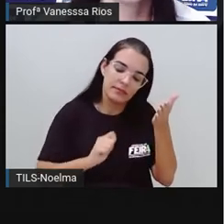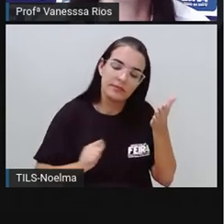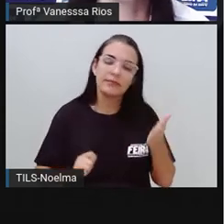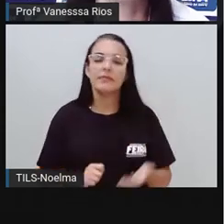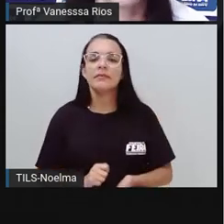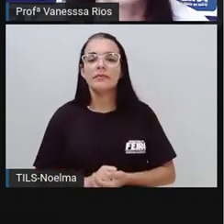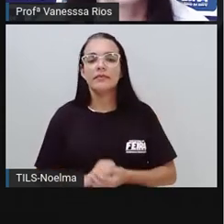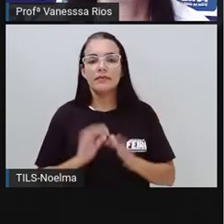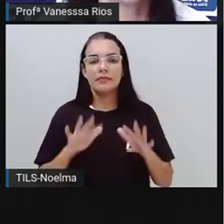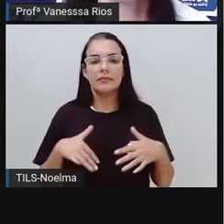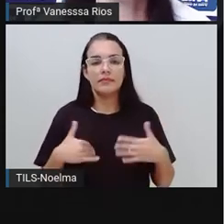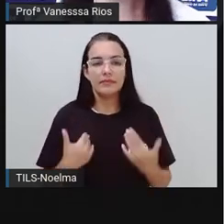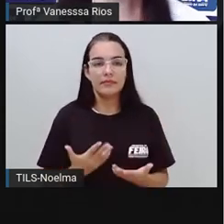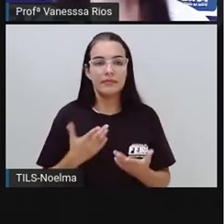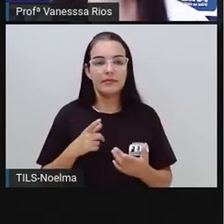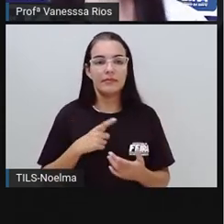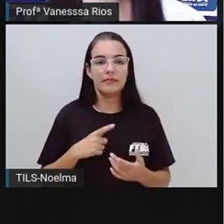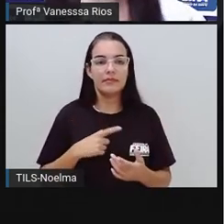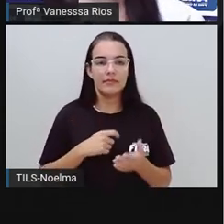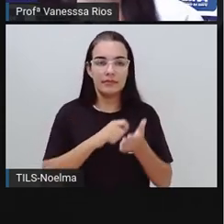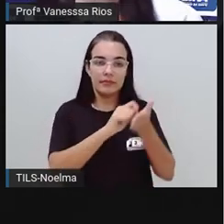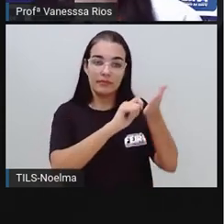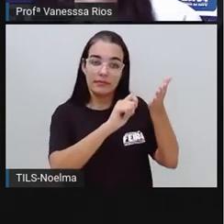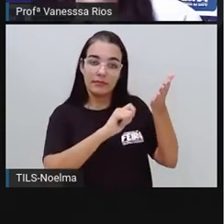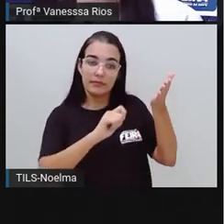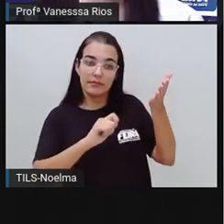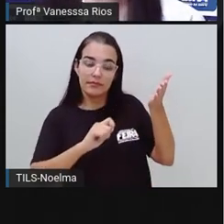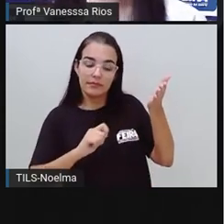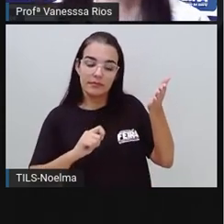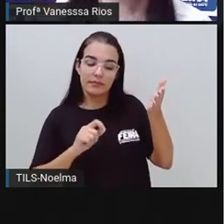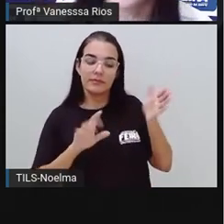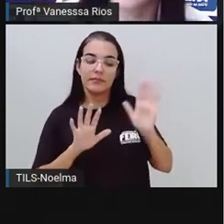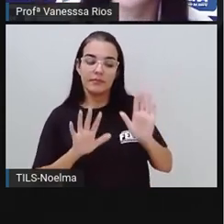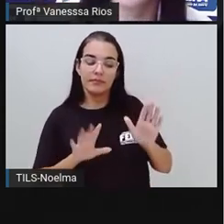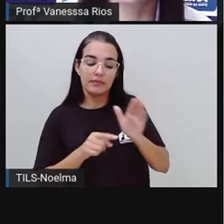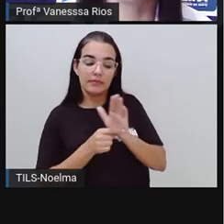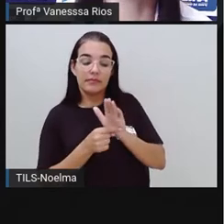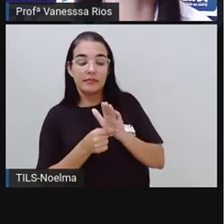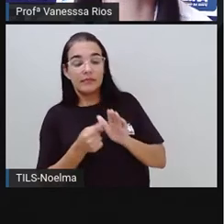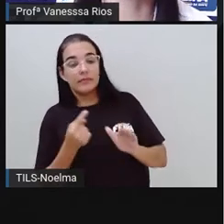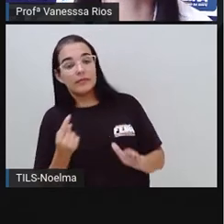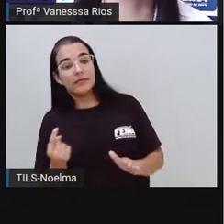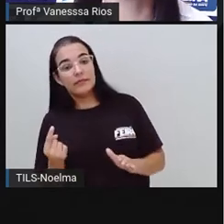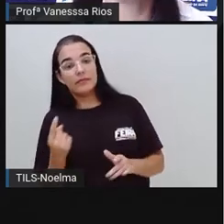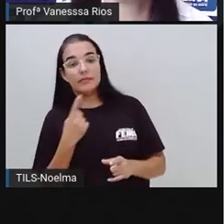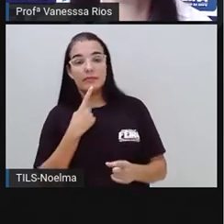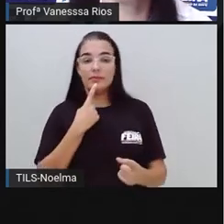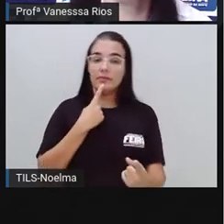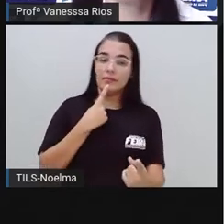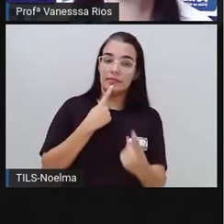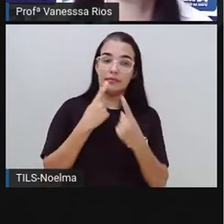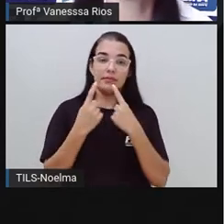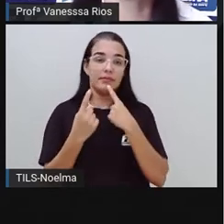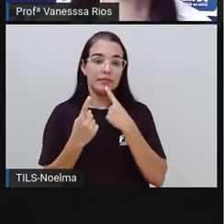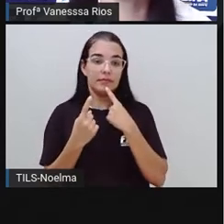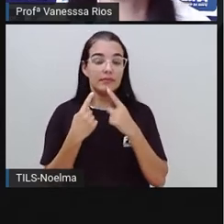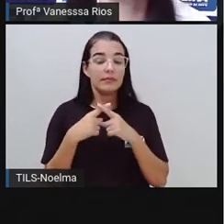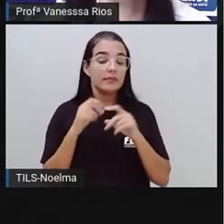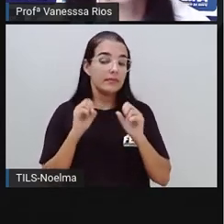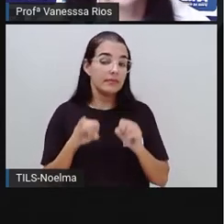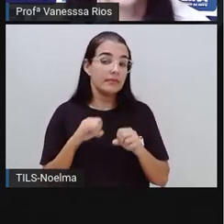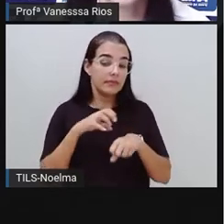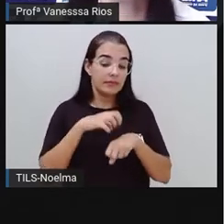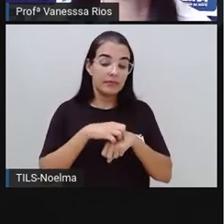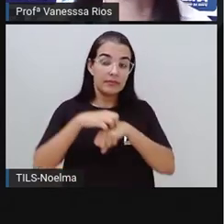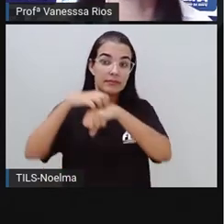a partir daquilo ali, o texto escrito vai ser produzido ou não, porque dependendo da forma como a entrevista vai ser